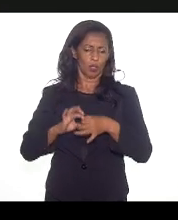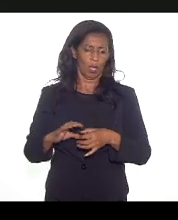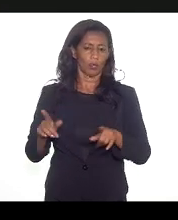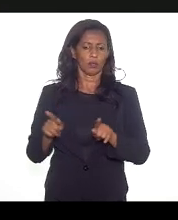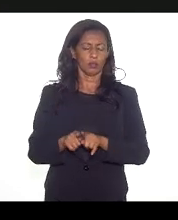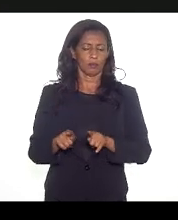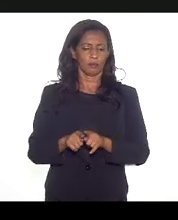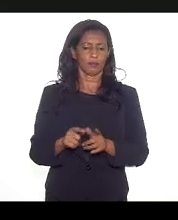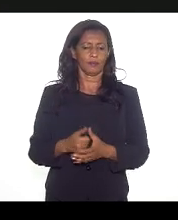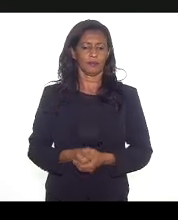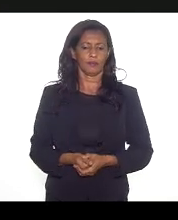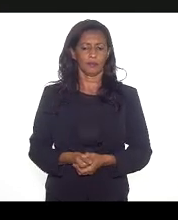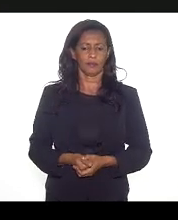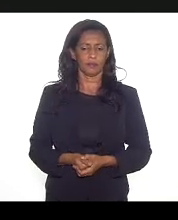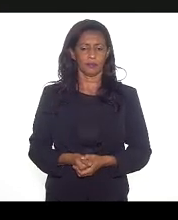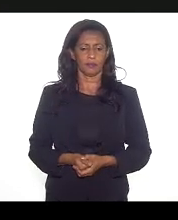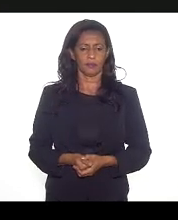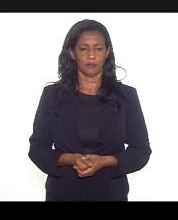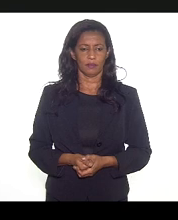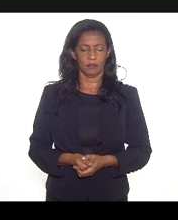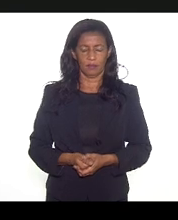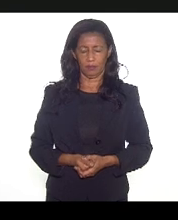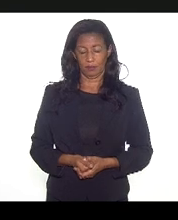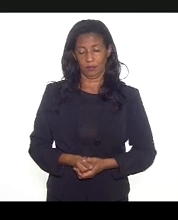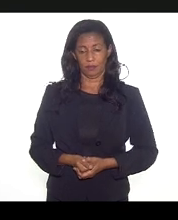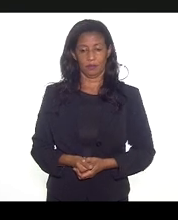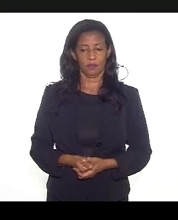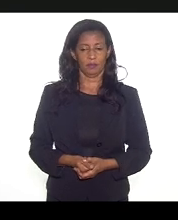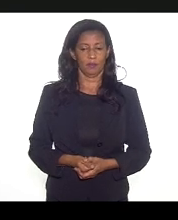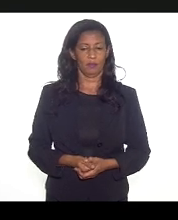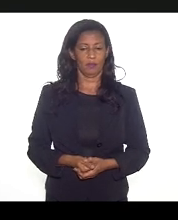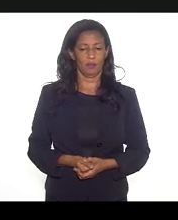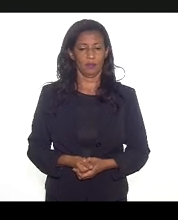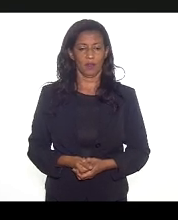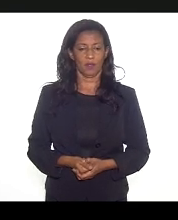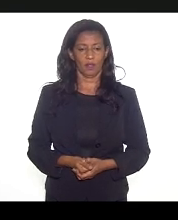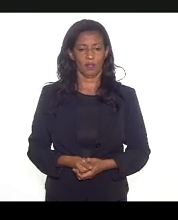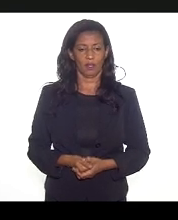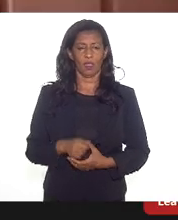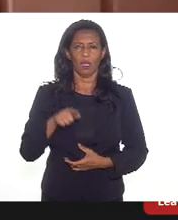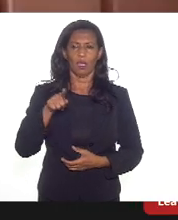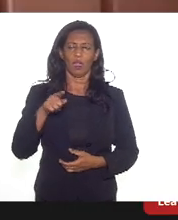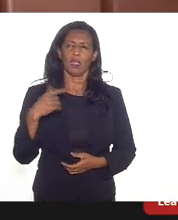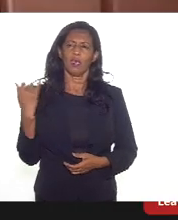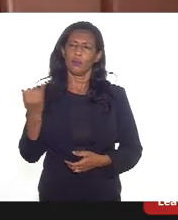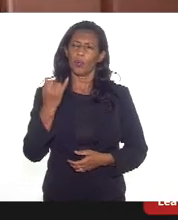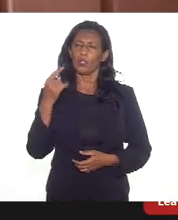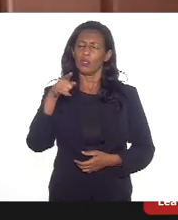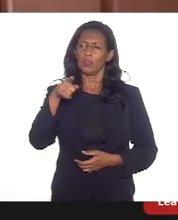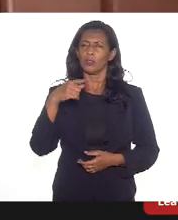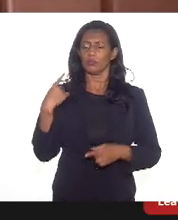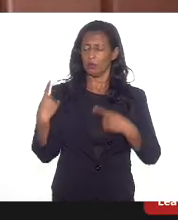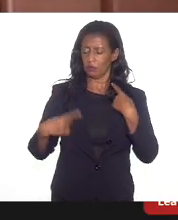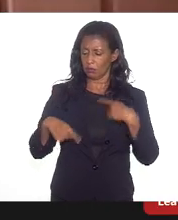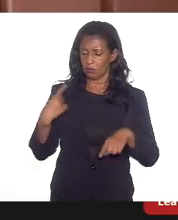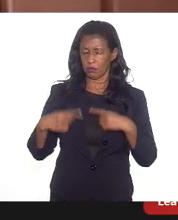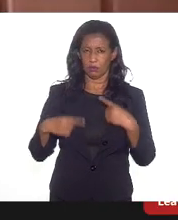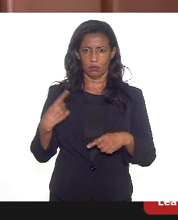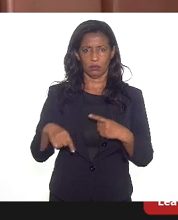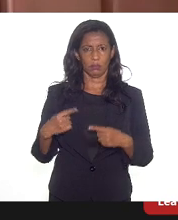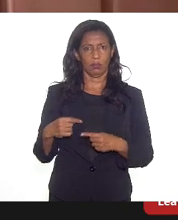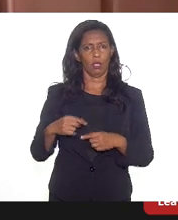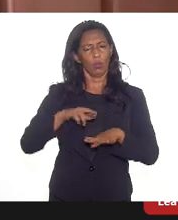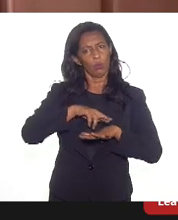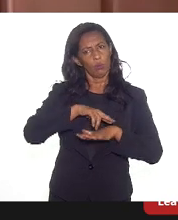relações internacionais. Obrigado. É importante porque o Emanuel Salles traz a questão que a gente já vem discutindo. com uma